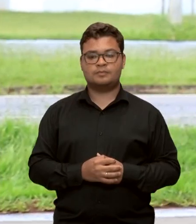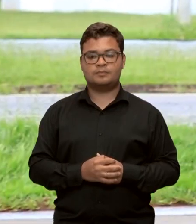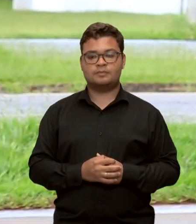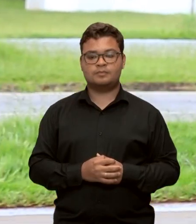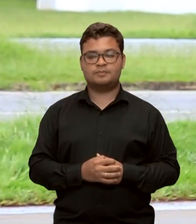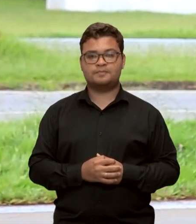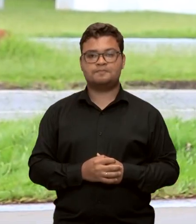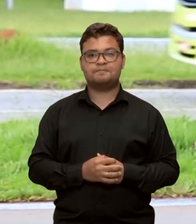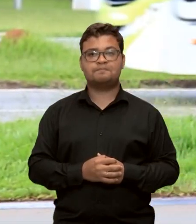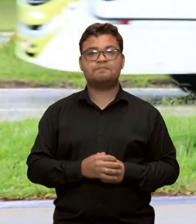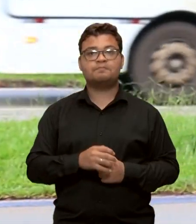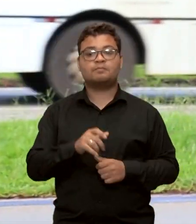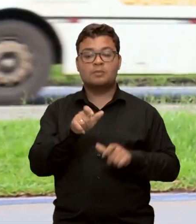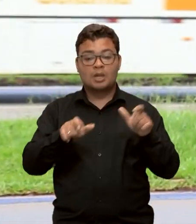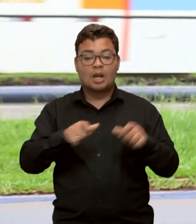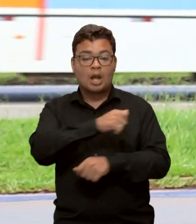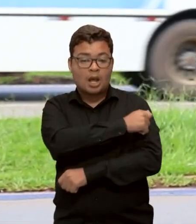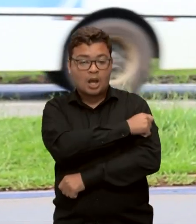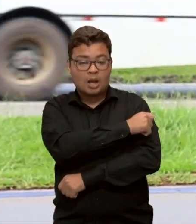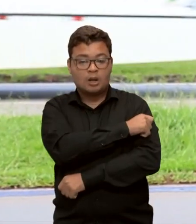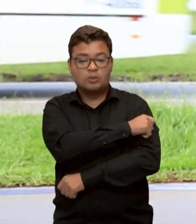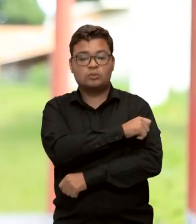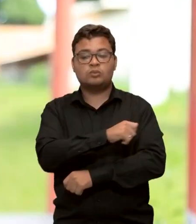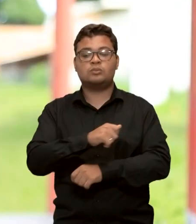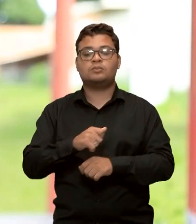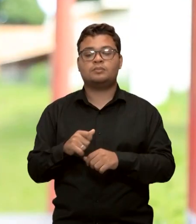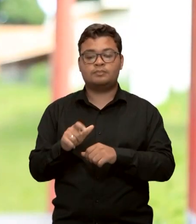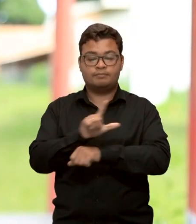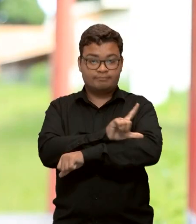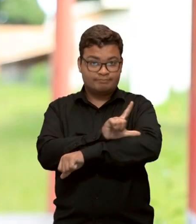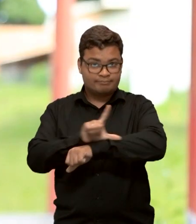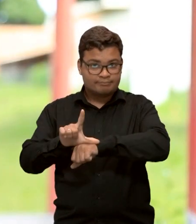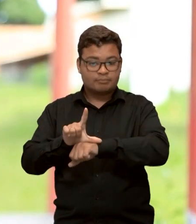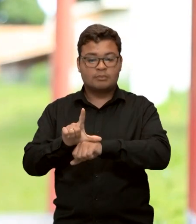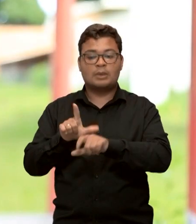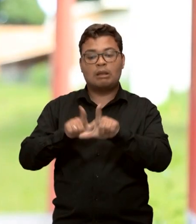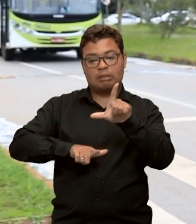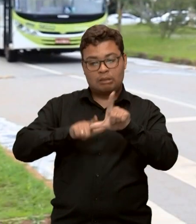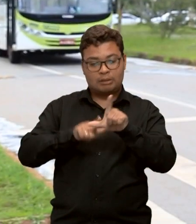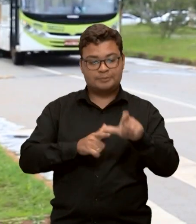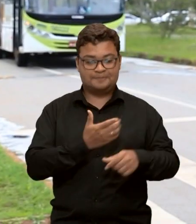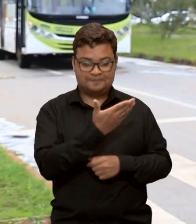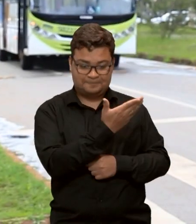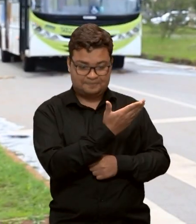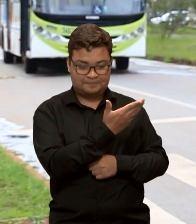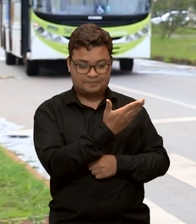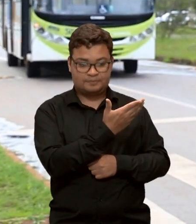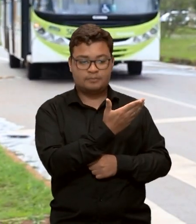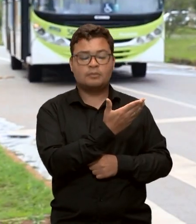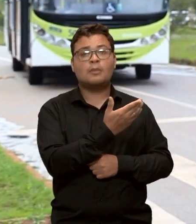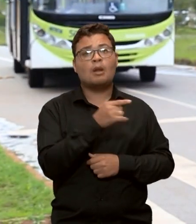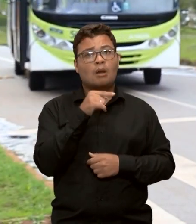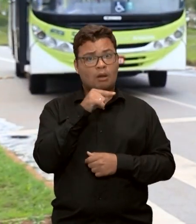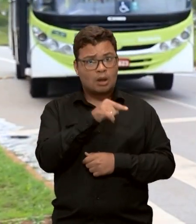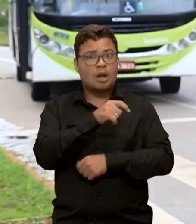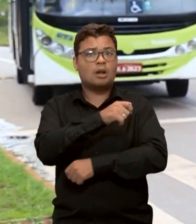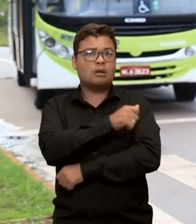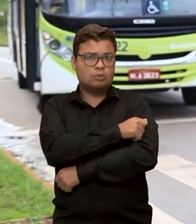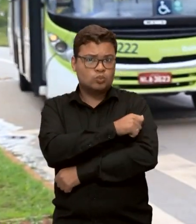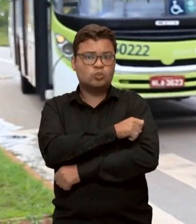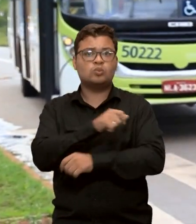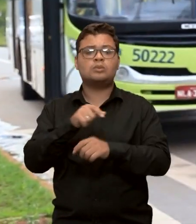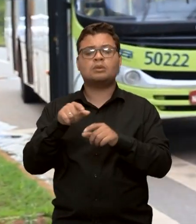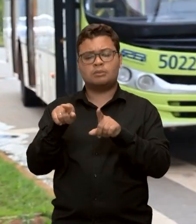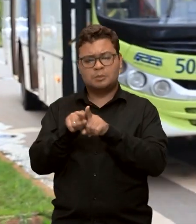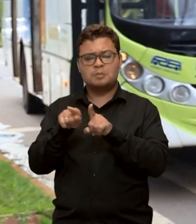O estudante de licenciatura em letras da UFG, Marcos Soares, é um dos mais de 85 mil jovens do